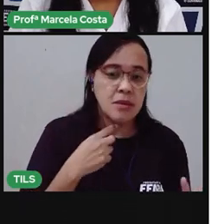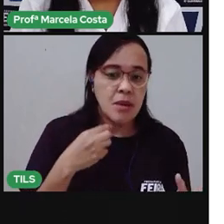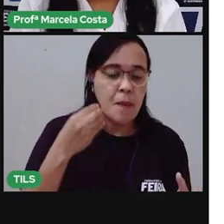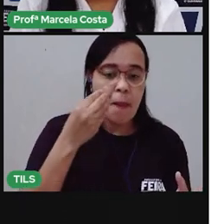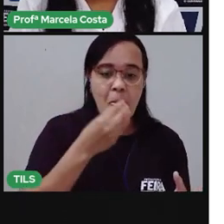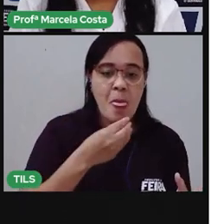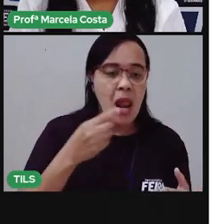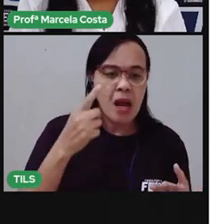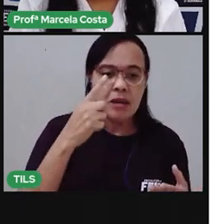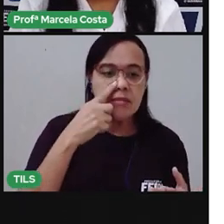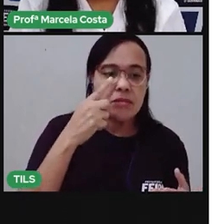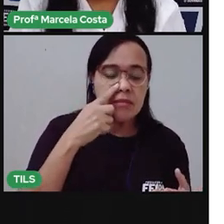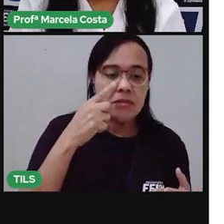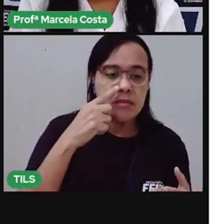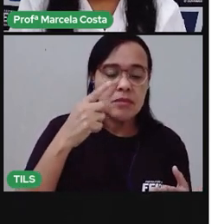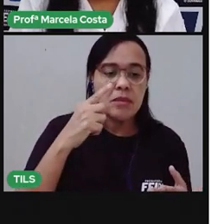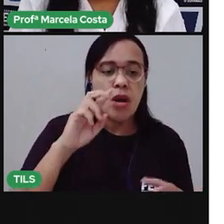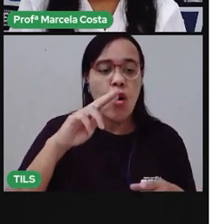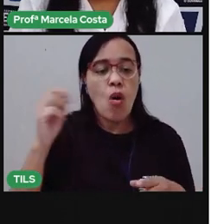tato ou do paladar?